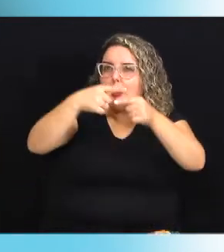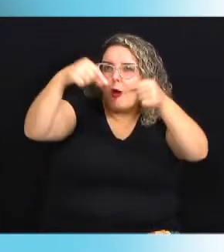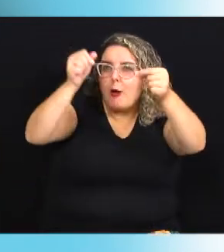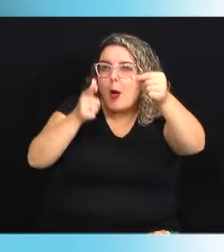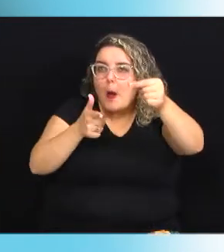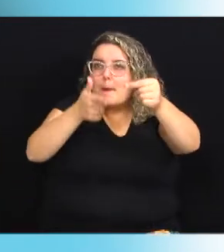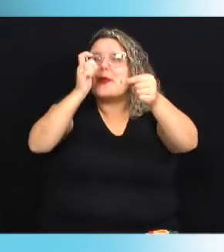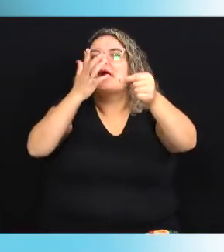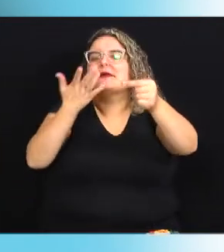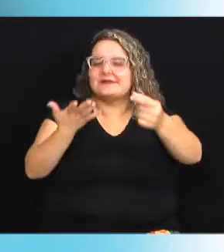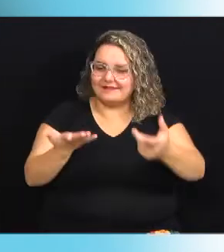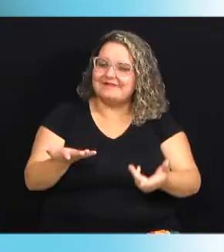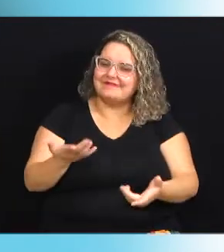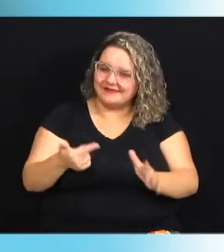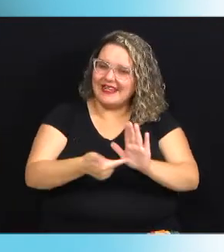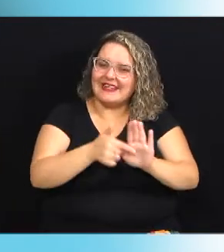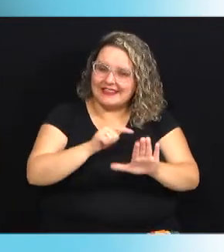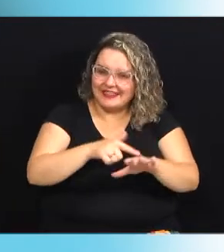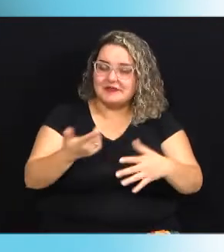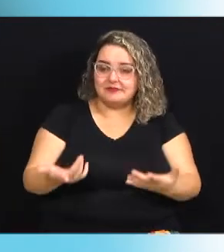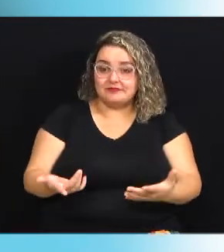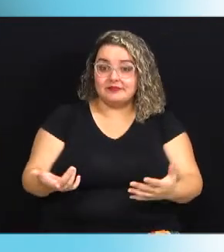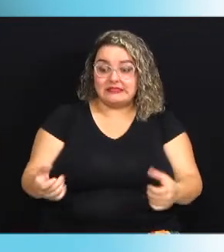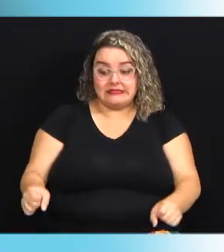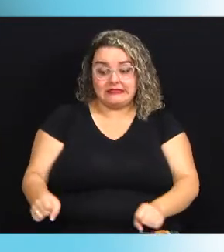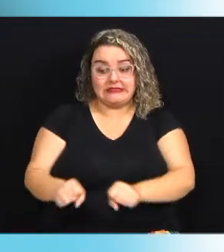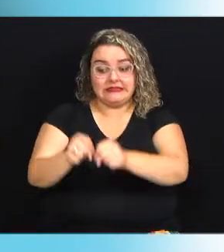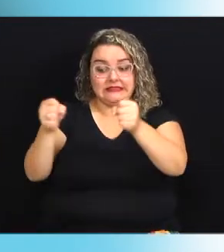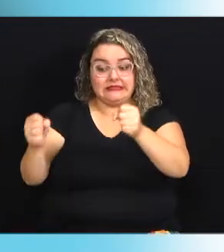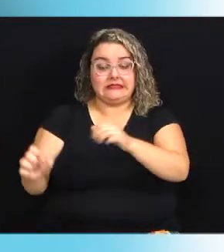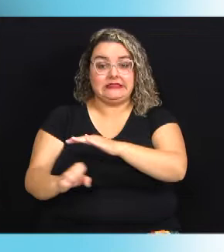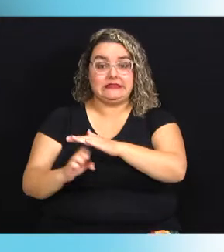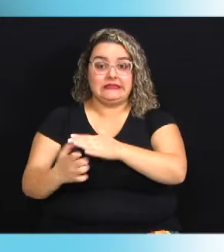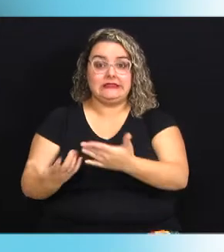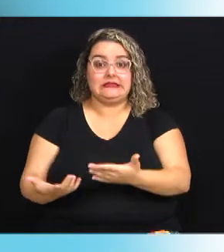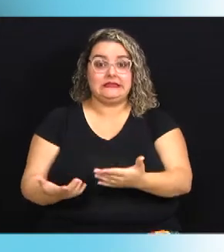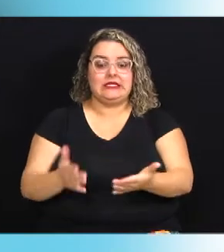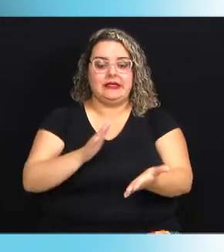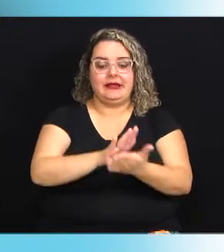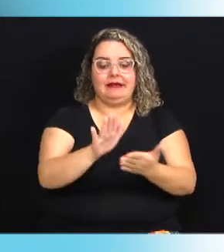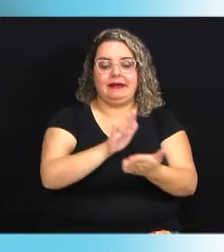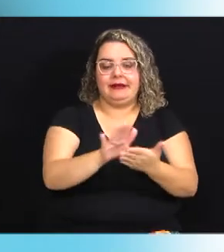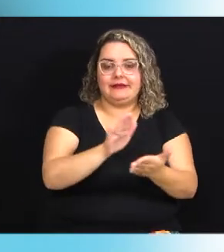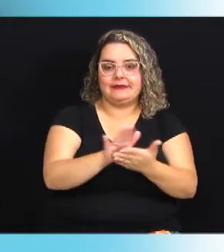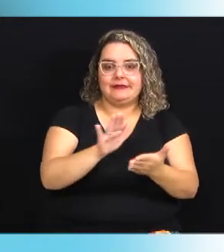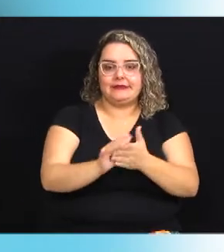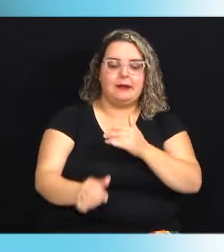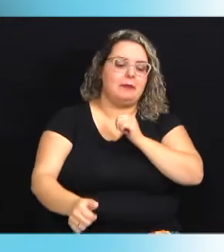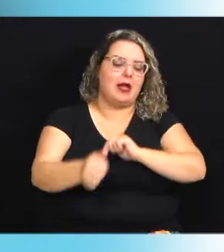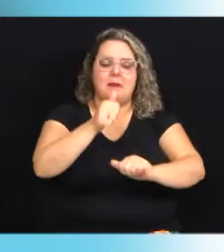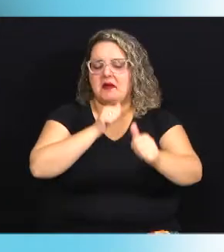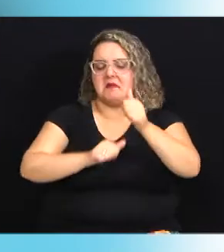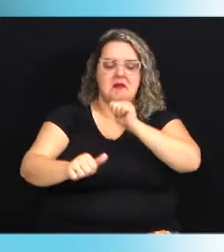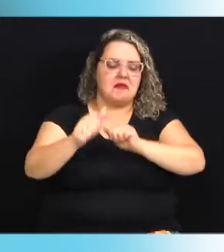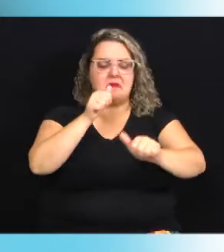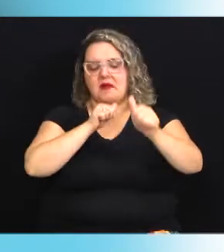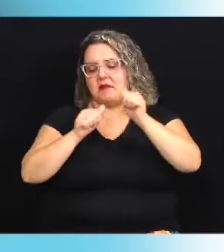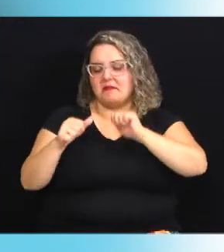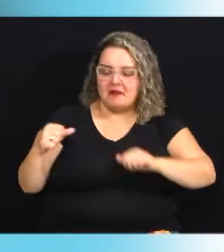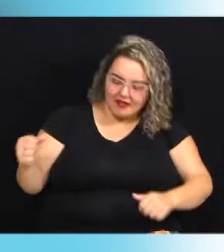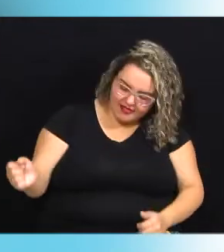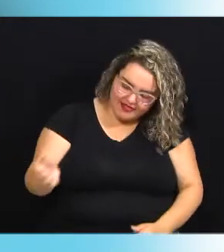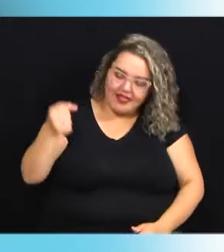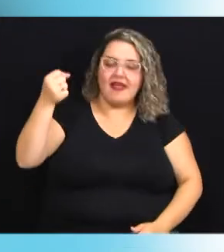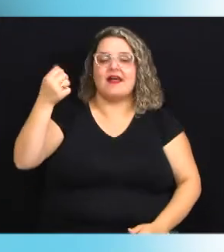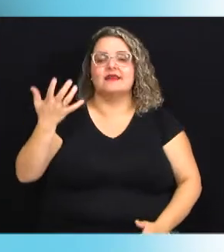quebrado a empresa e decidiram gastar o resto do dinheiro do investidor, enchendo a cara. É assim que essa história